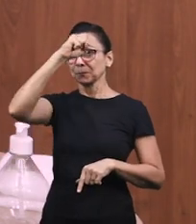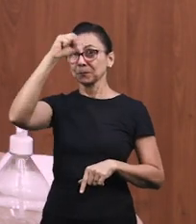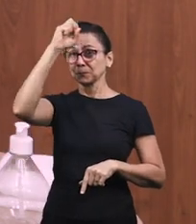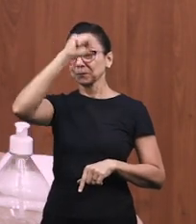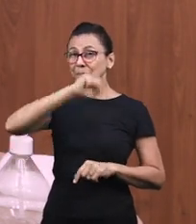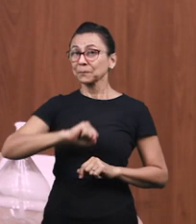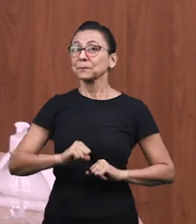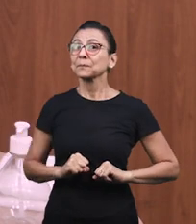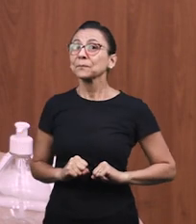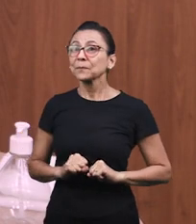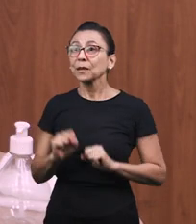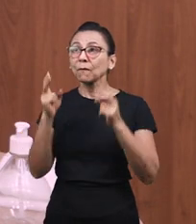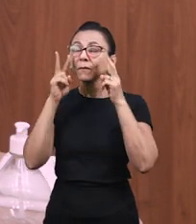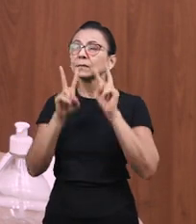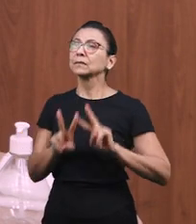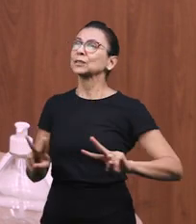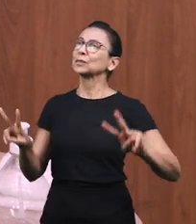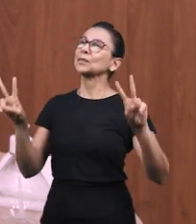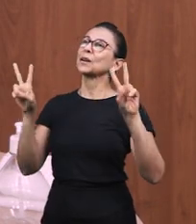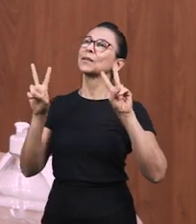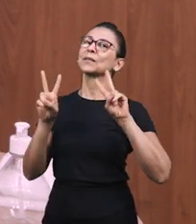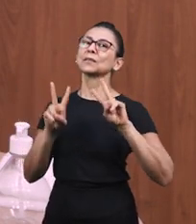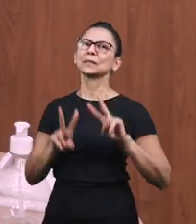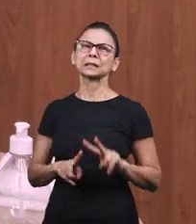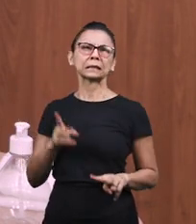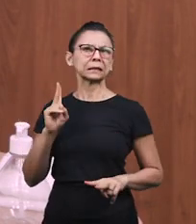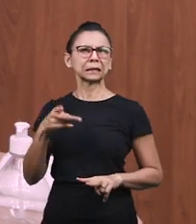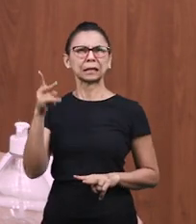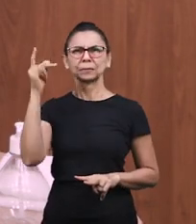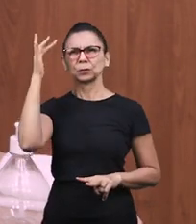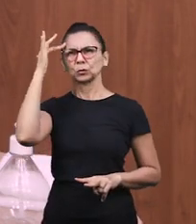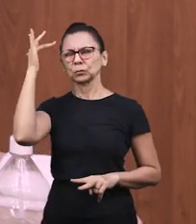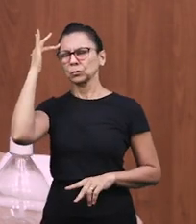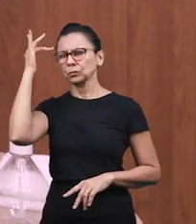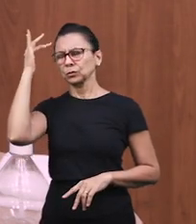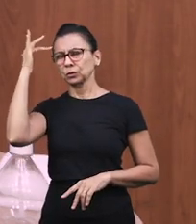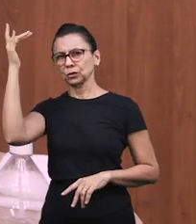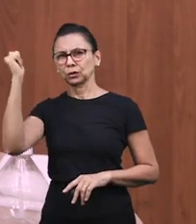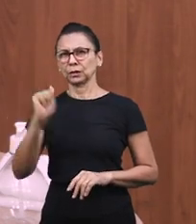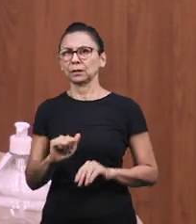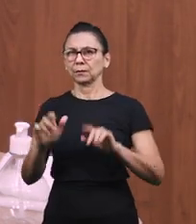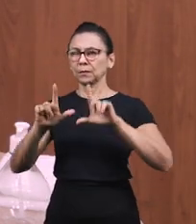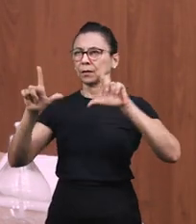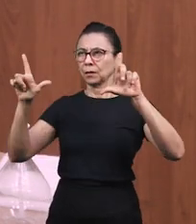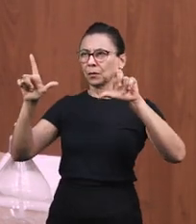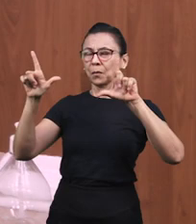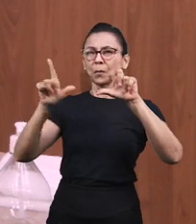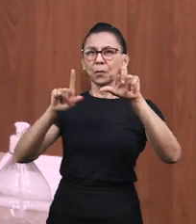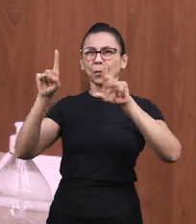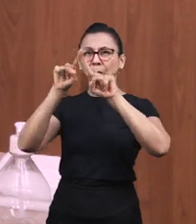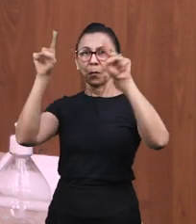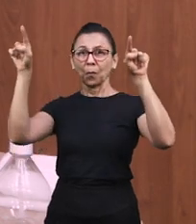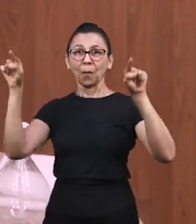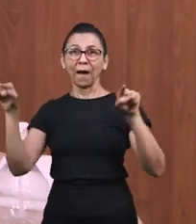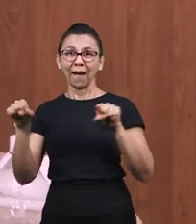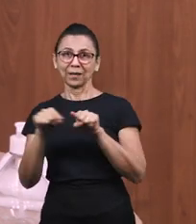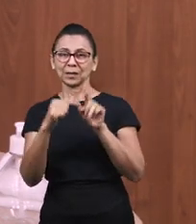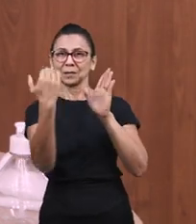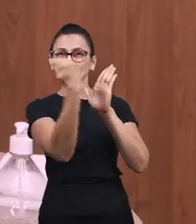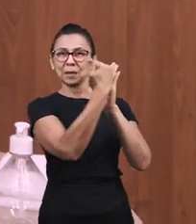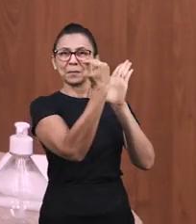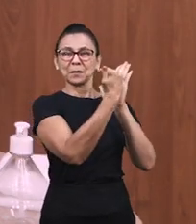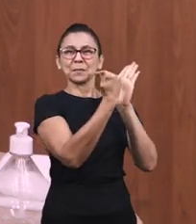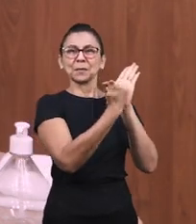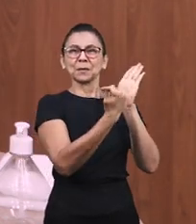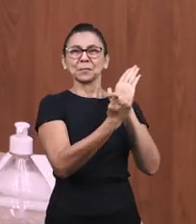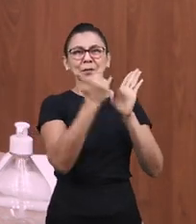é a pista visual, então devemos usá-la sempre. O quadro de rotina é um ótimo